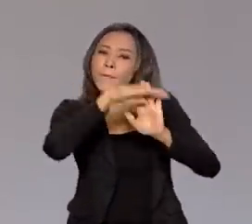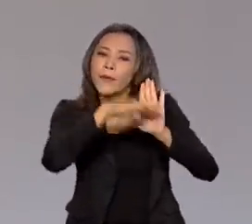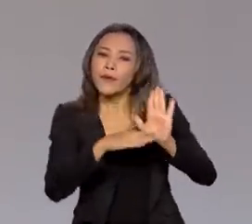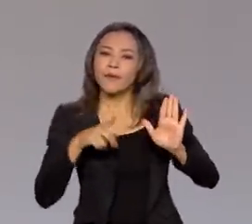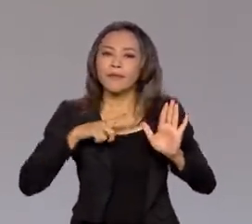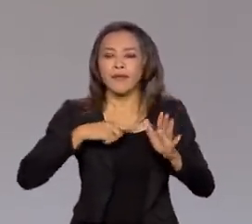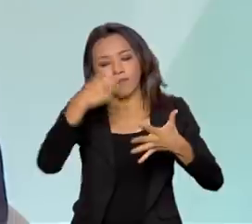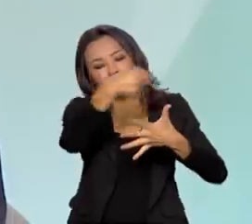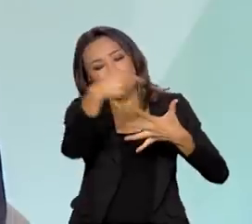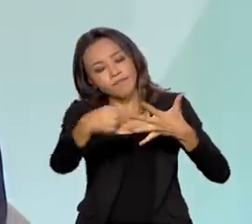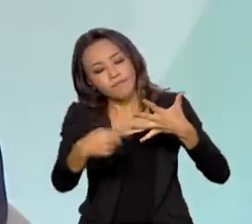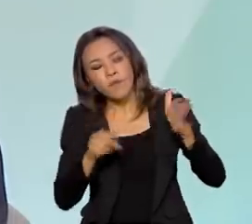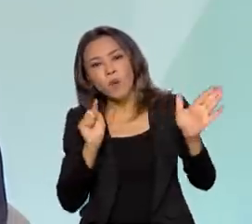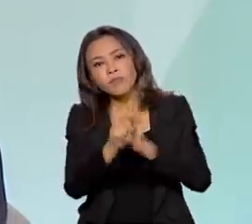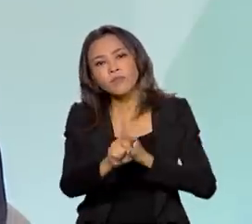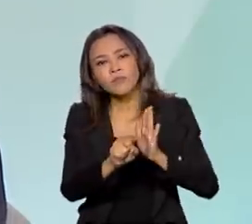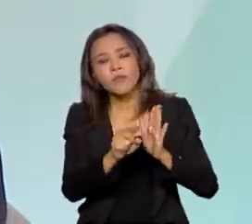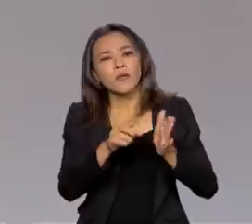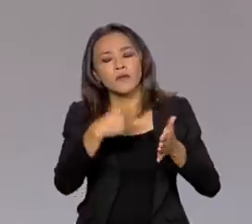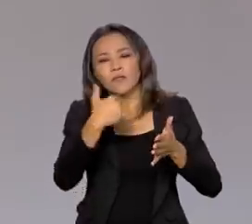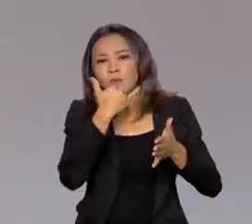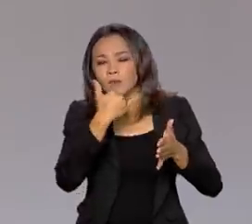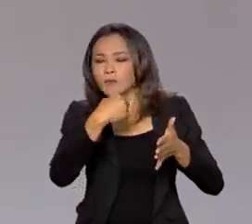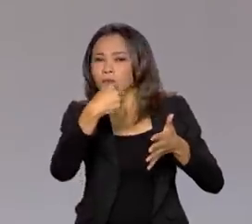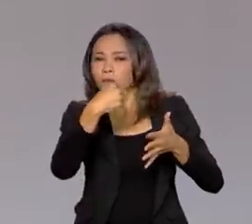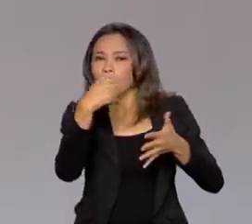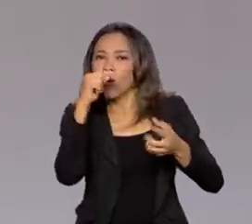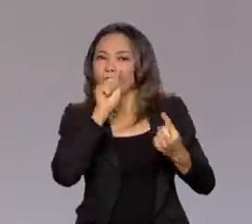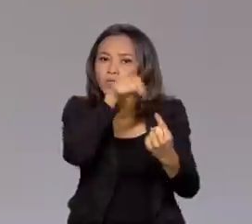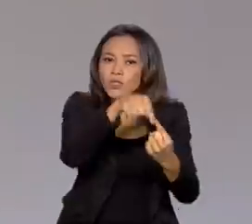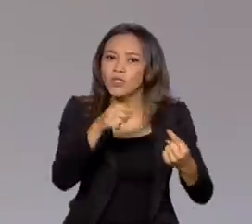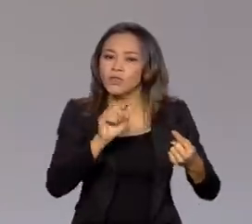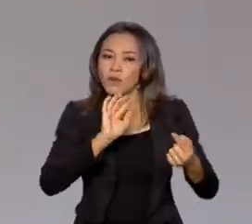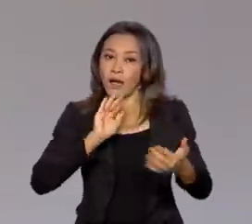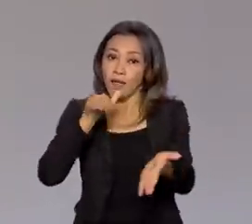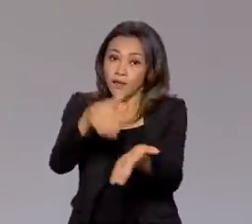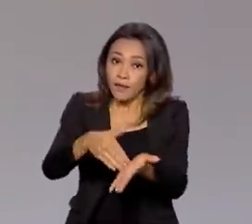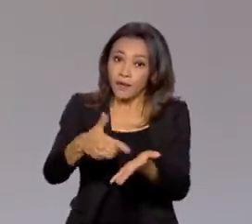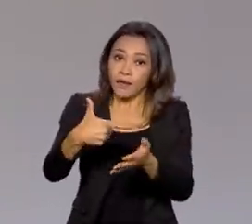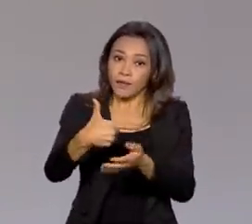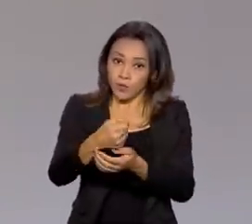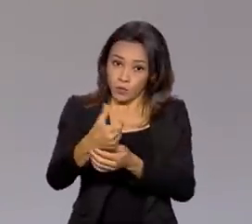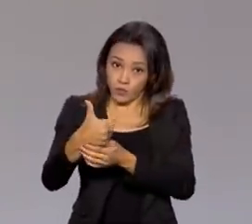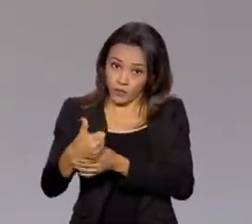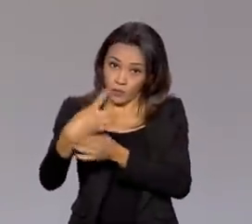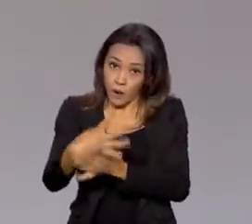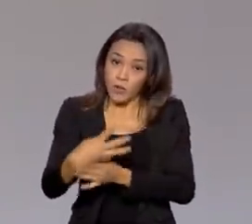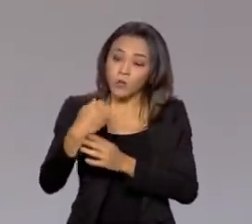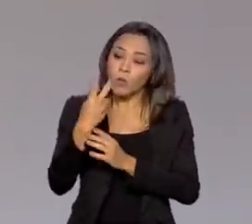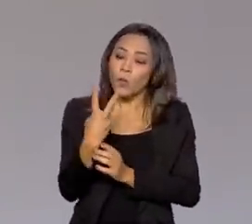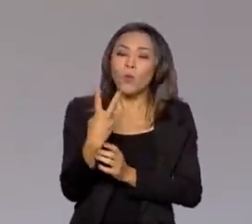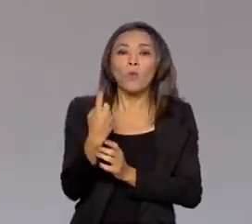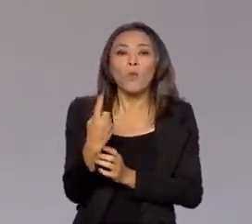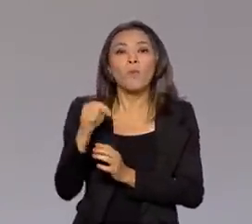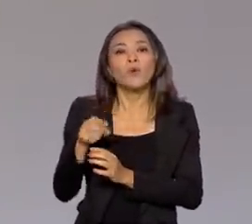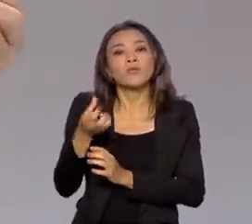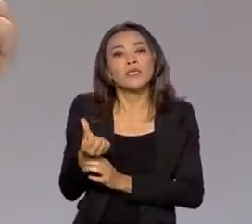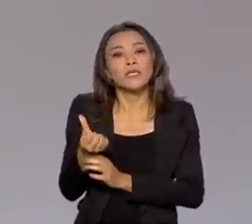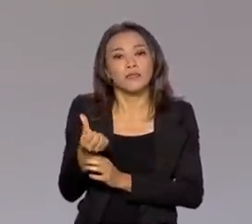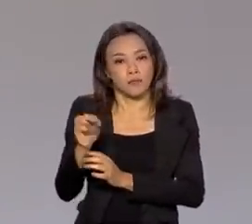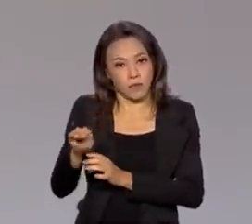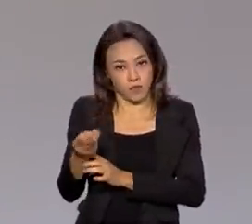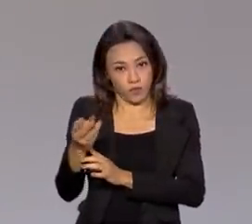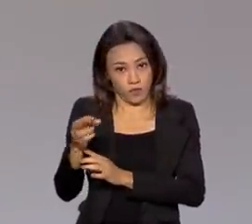cada uma das modalidades. Uma delas é, até 2024, fazer com que 1,6 milhão de famílias estejam